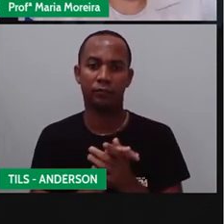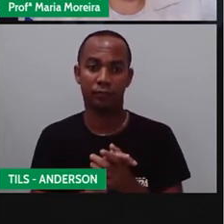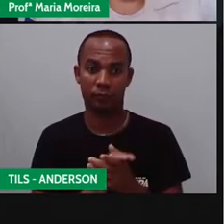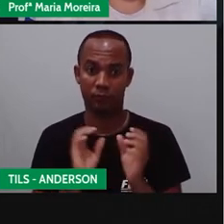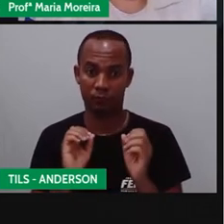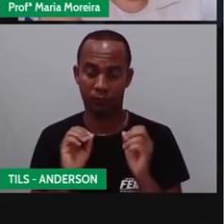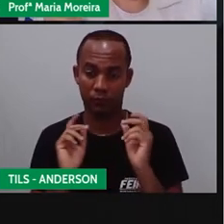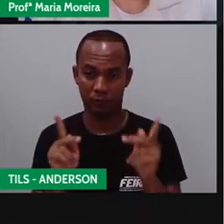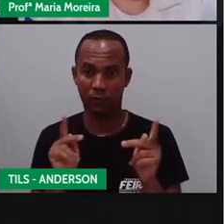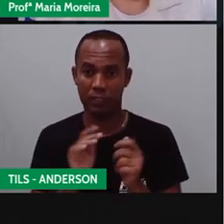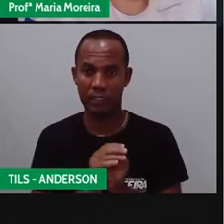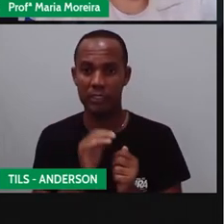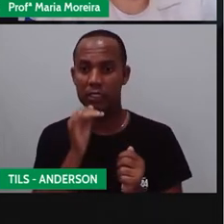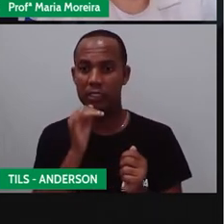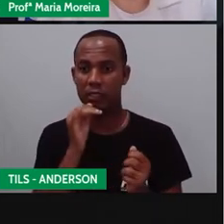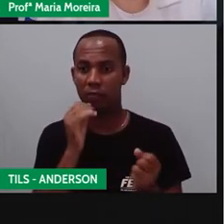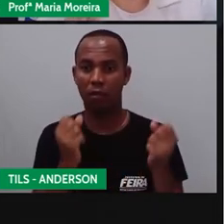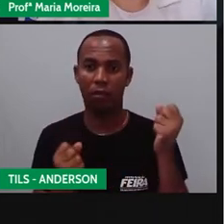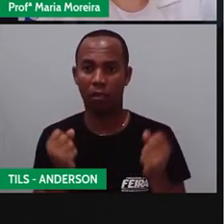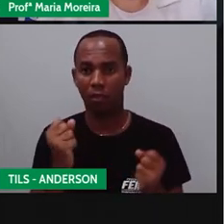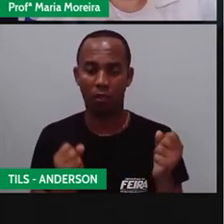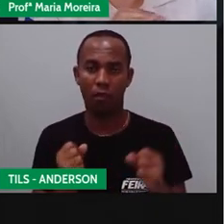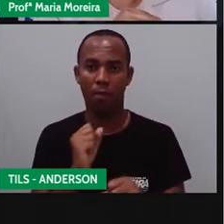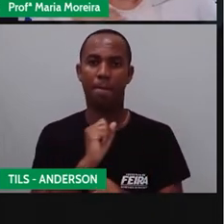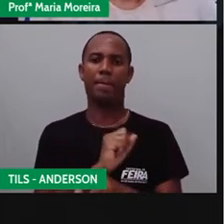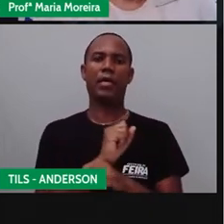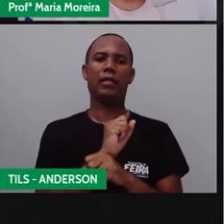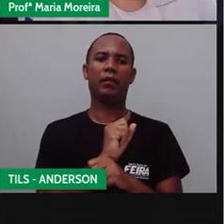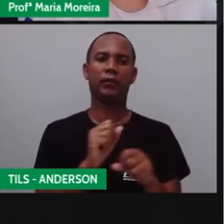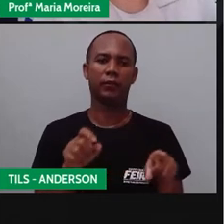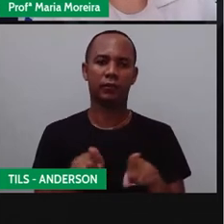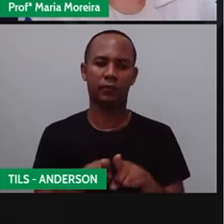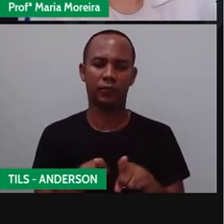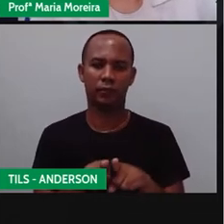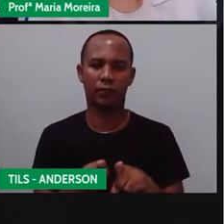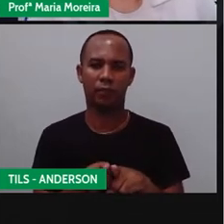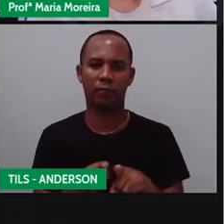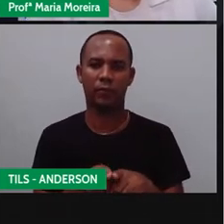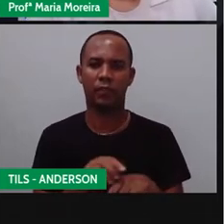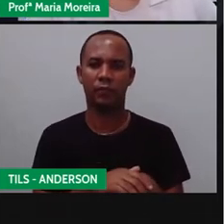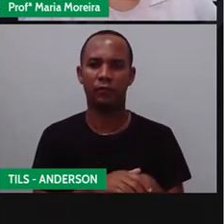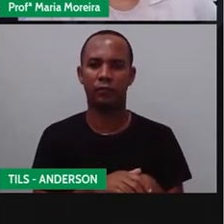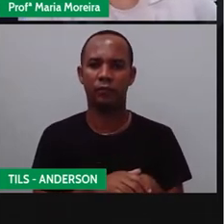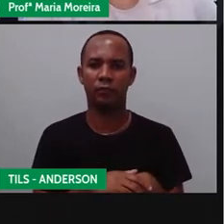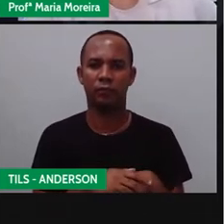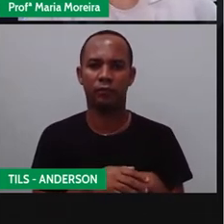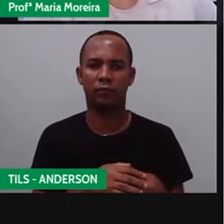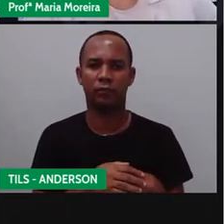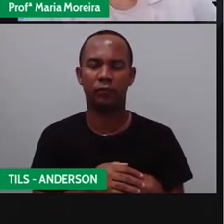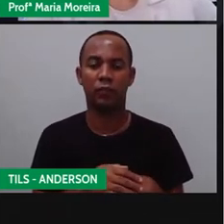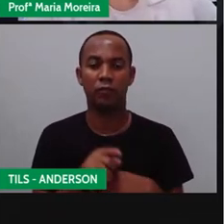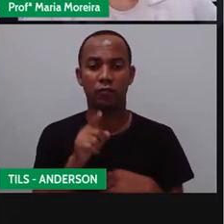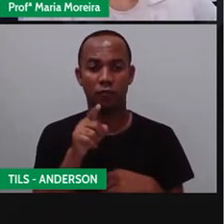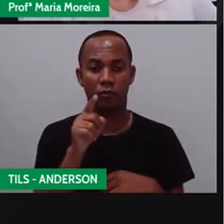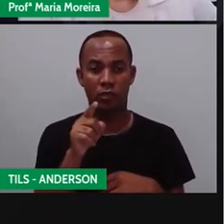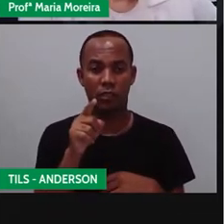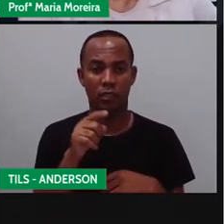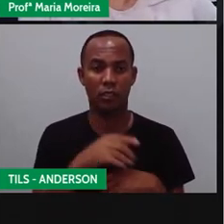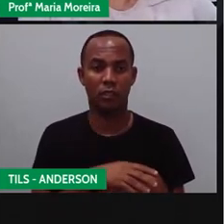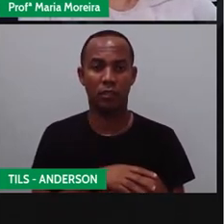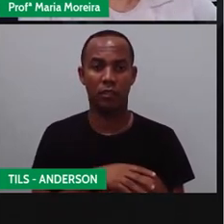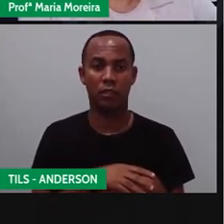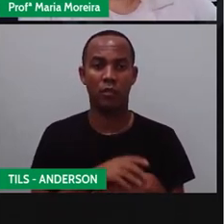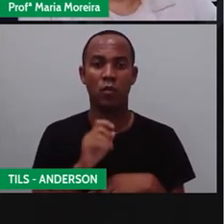Certo? Você tem que estar devagar e parar naquele lugar. Geralmente, essas placas são o quê? Em cruzamento. E vocês aí